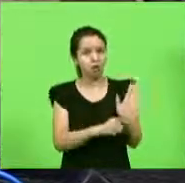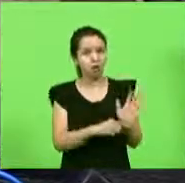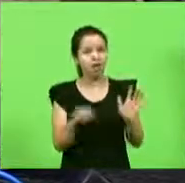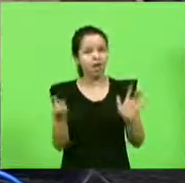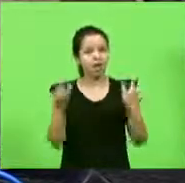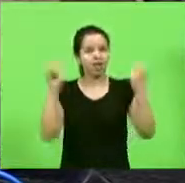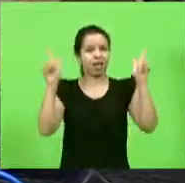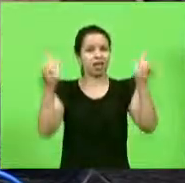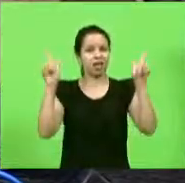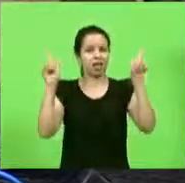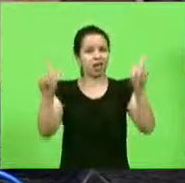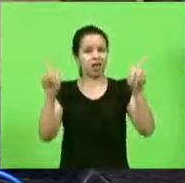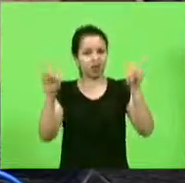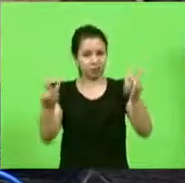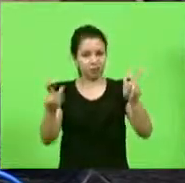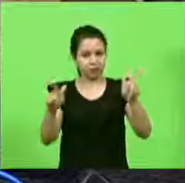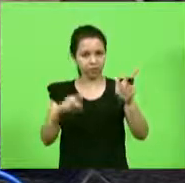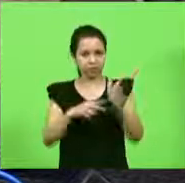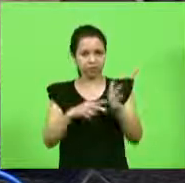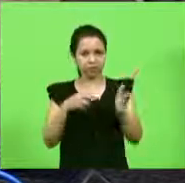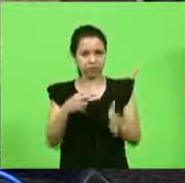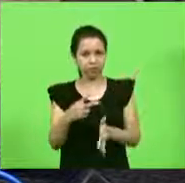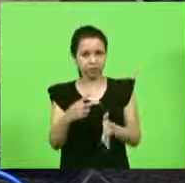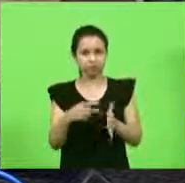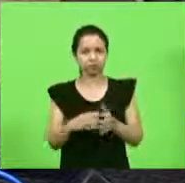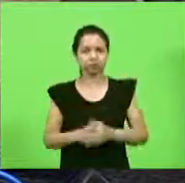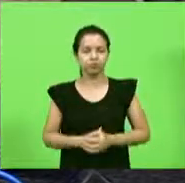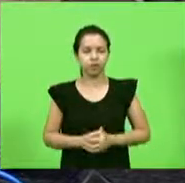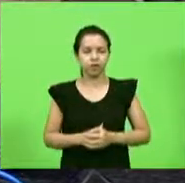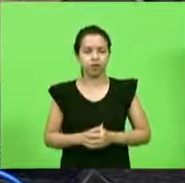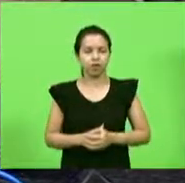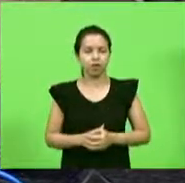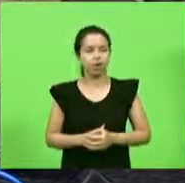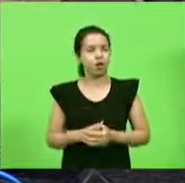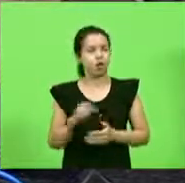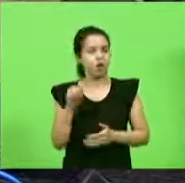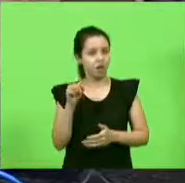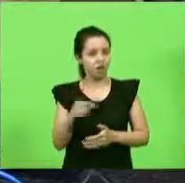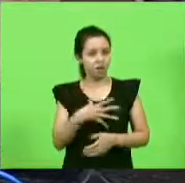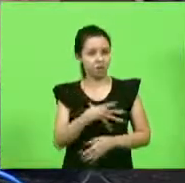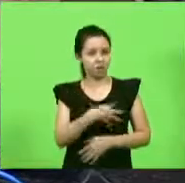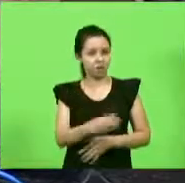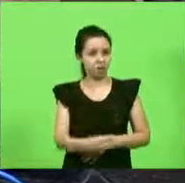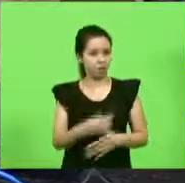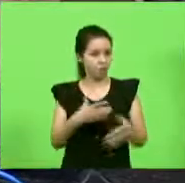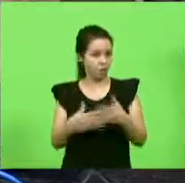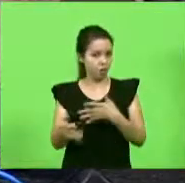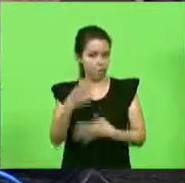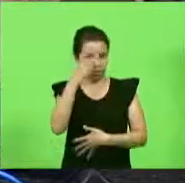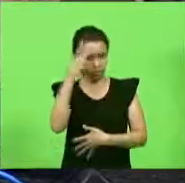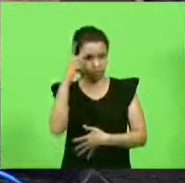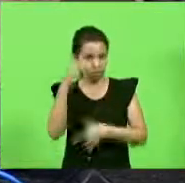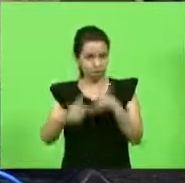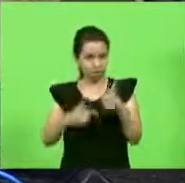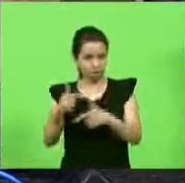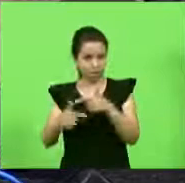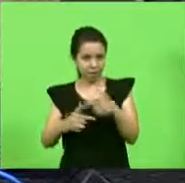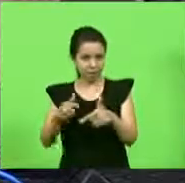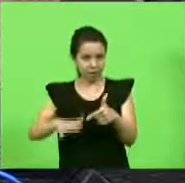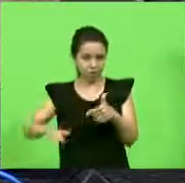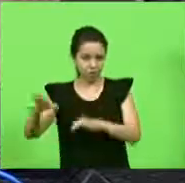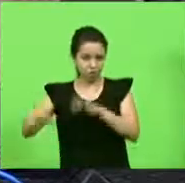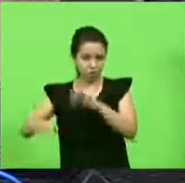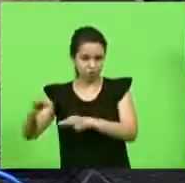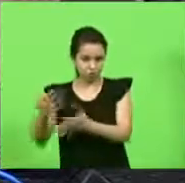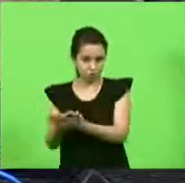legal. Pois é, também, eu imagino que nenhum filho de qualquer pessoa que trabalha no judiciário estude em escola